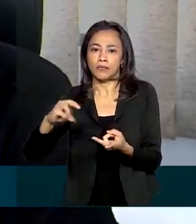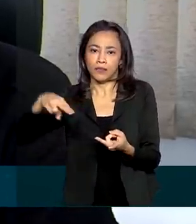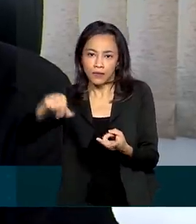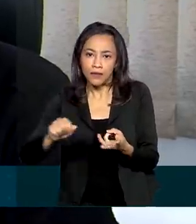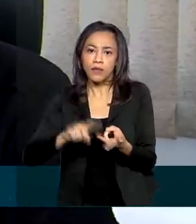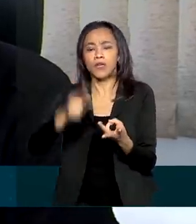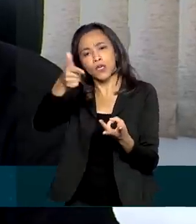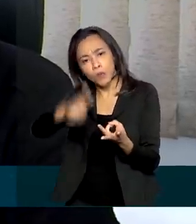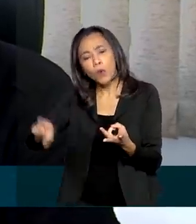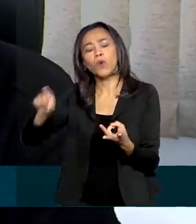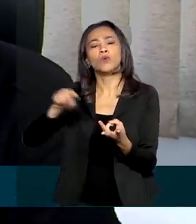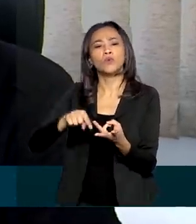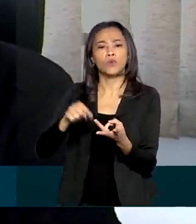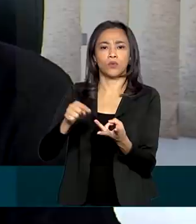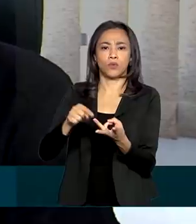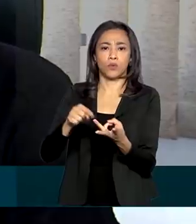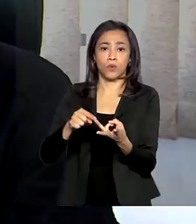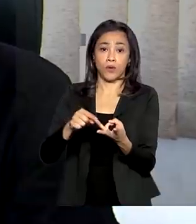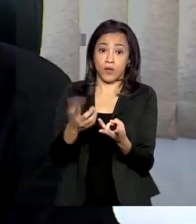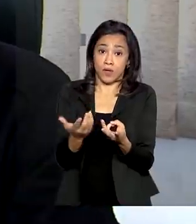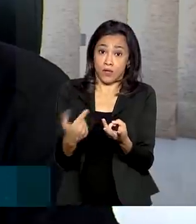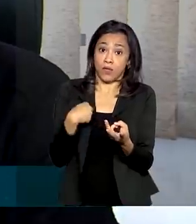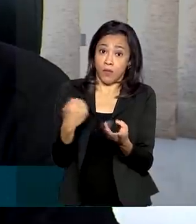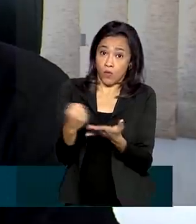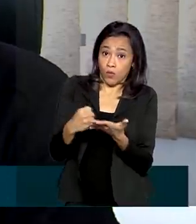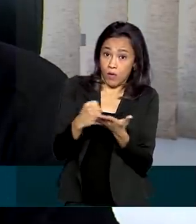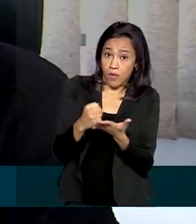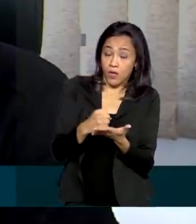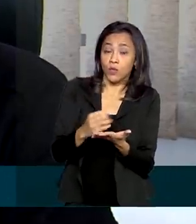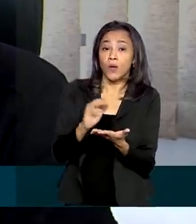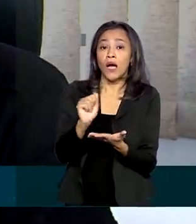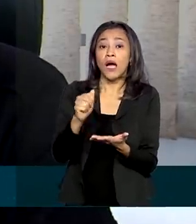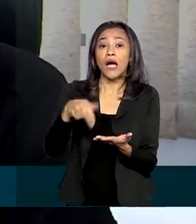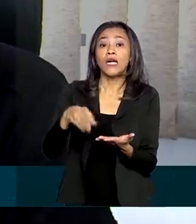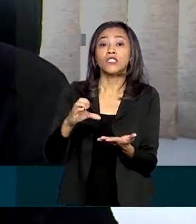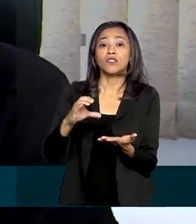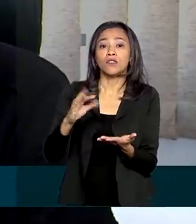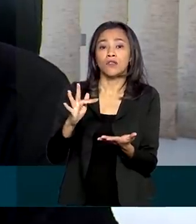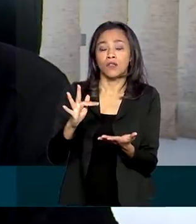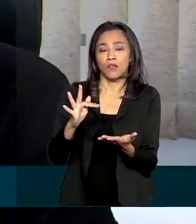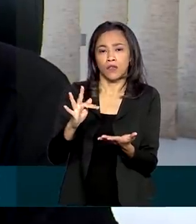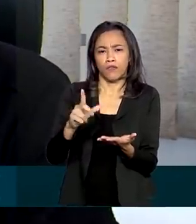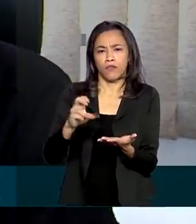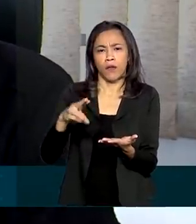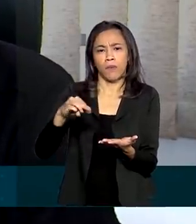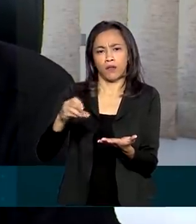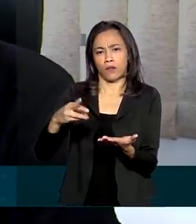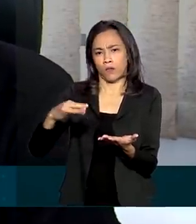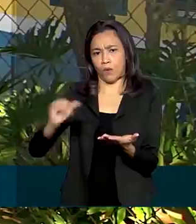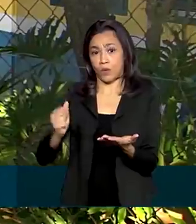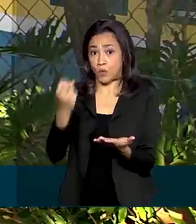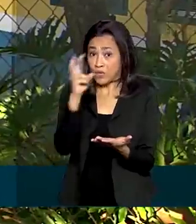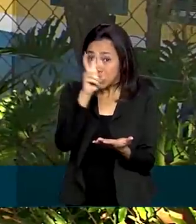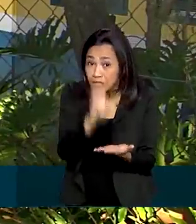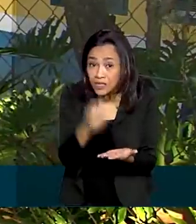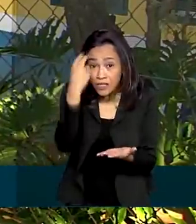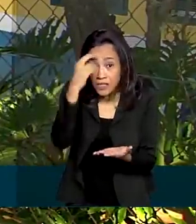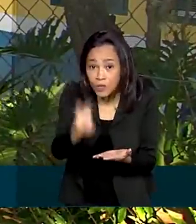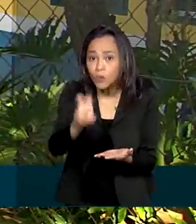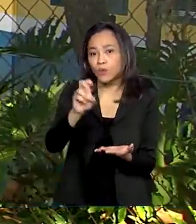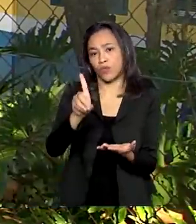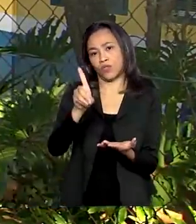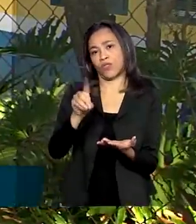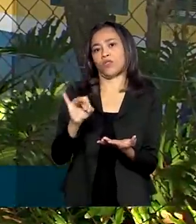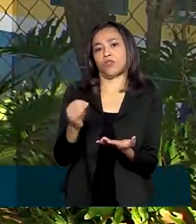e um anti-inflamatório, para ser tomado cinco dias, na fase inicial da doença. Aqui em Porto